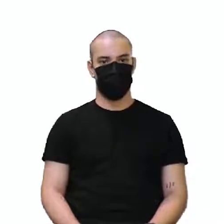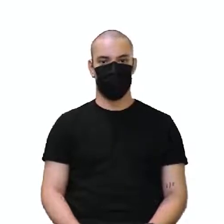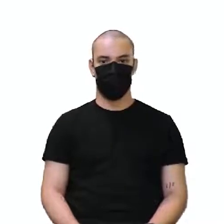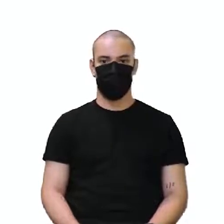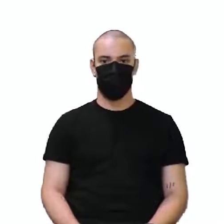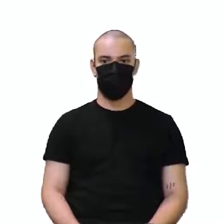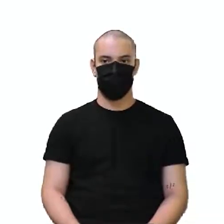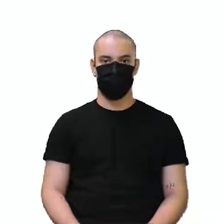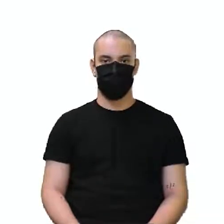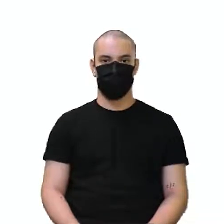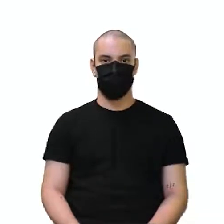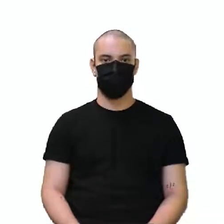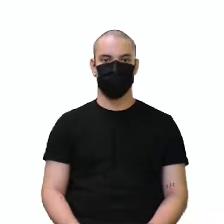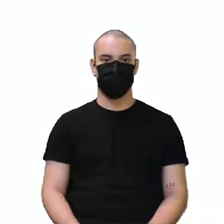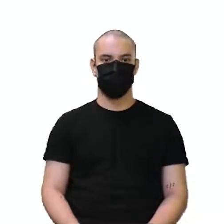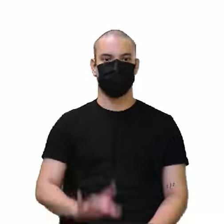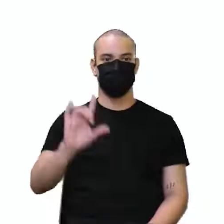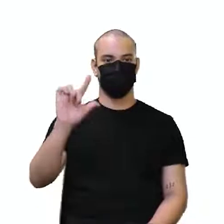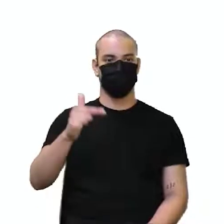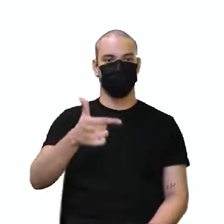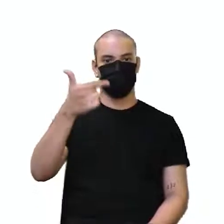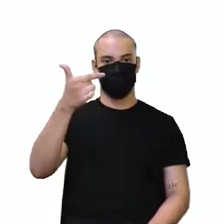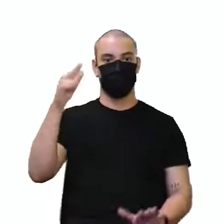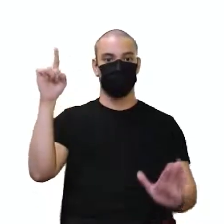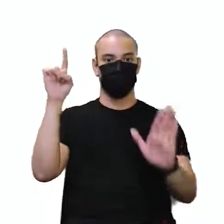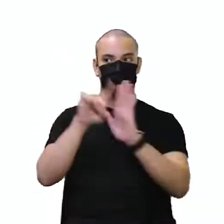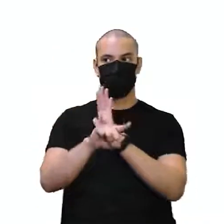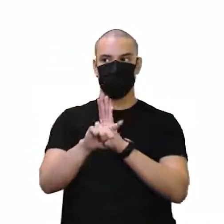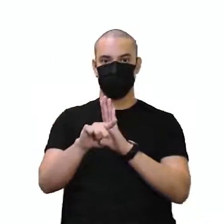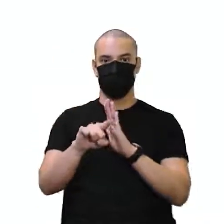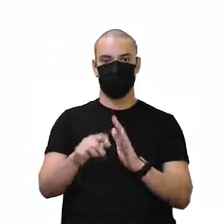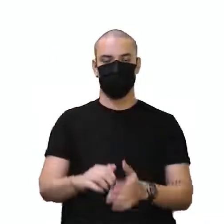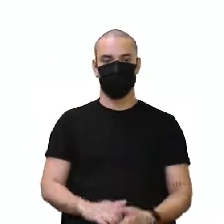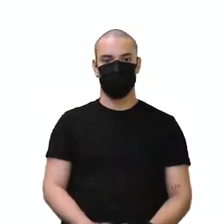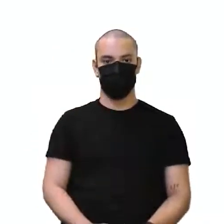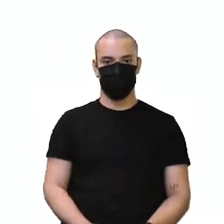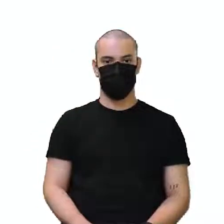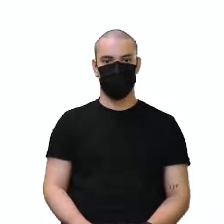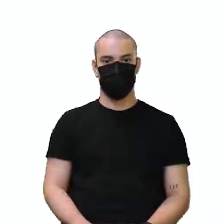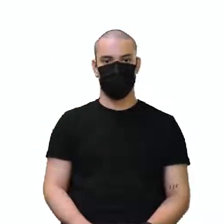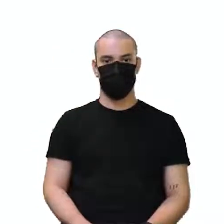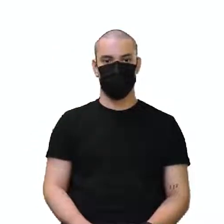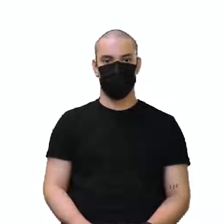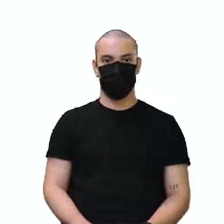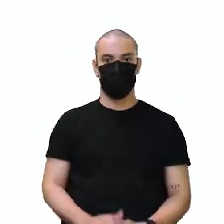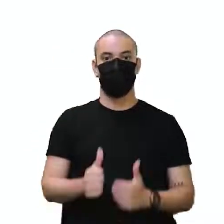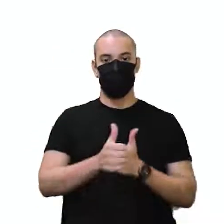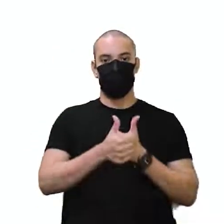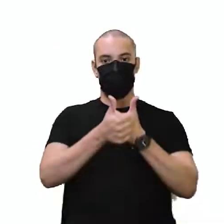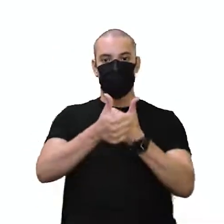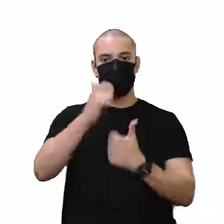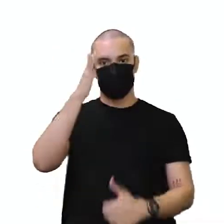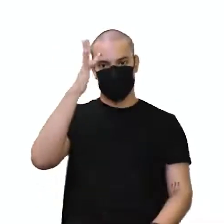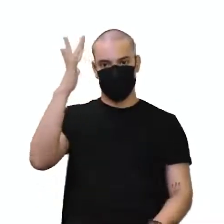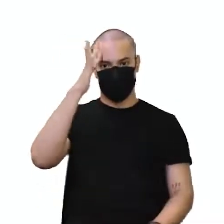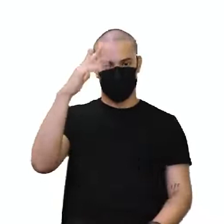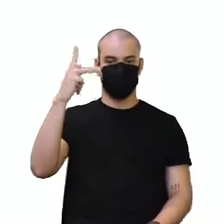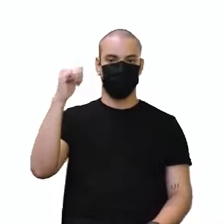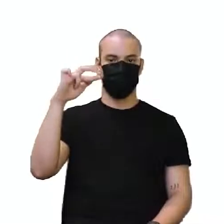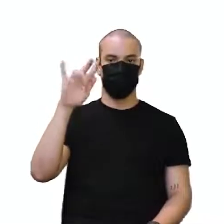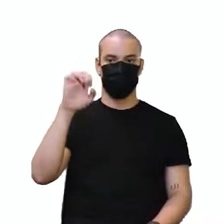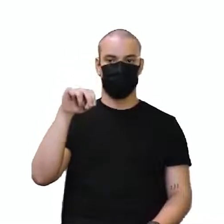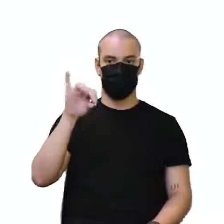Se não apertar, não vai. Questão dois. Prof. Aliás, segundo a teoria da pangênese,